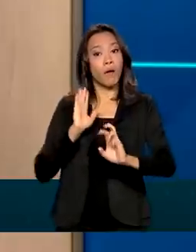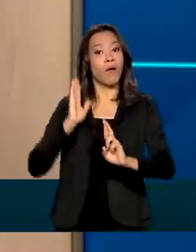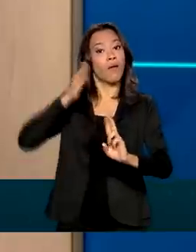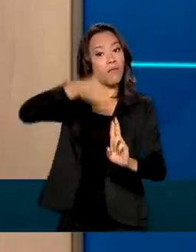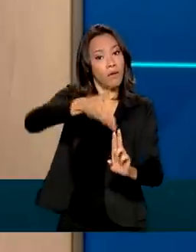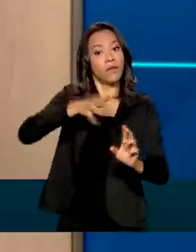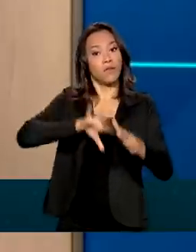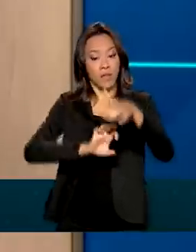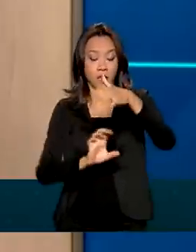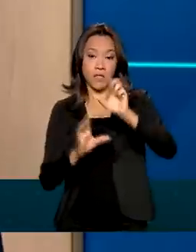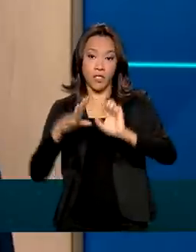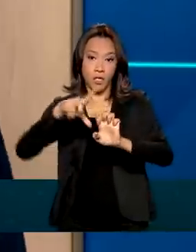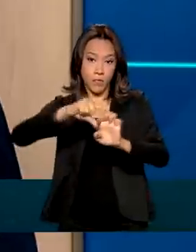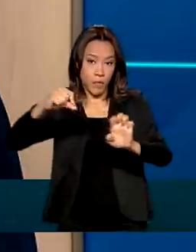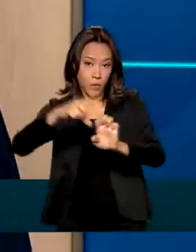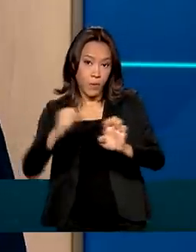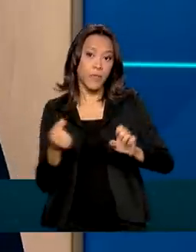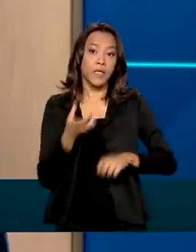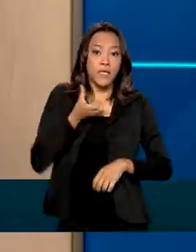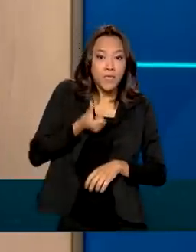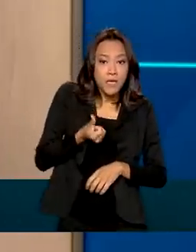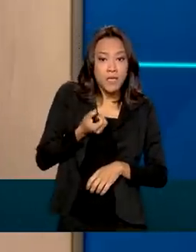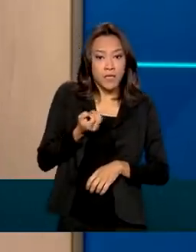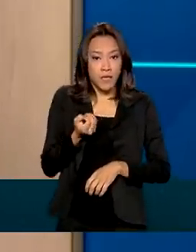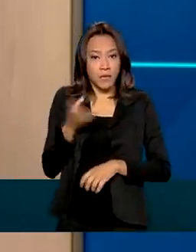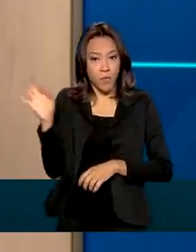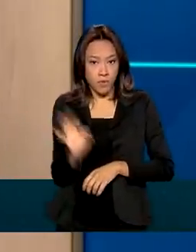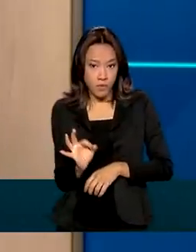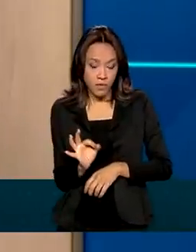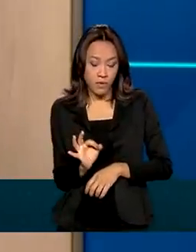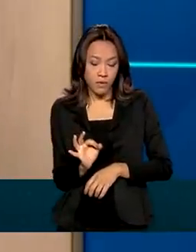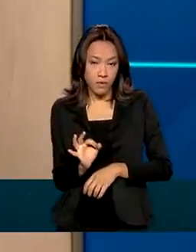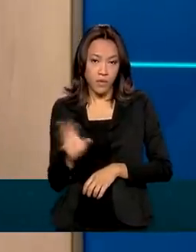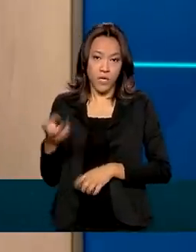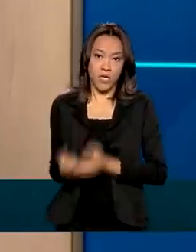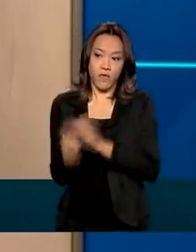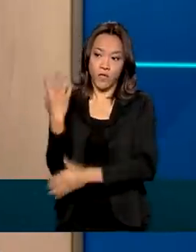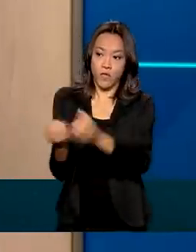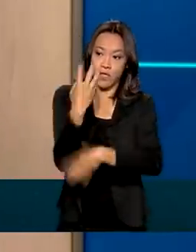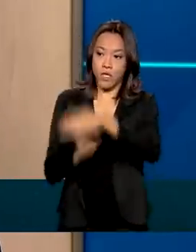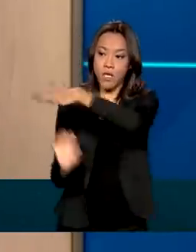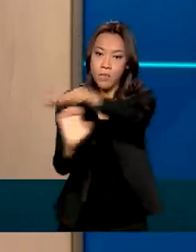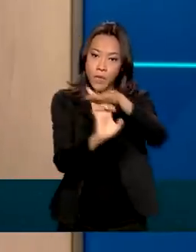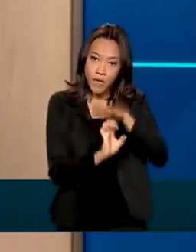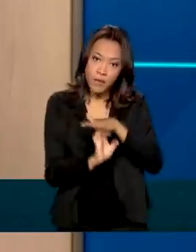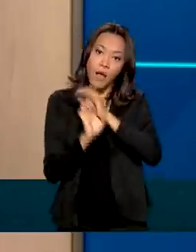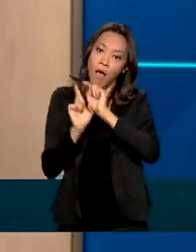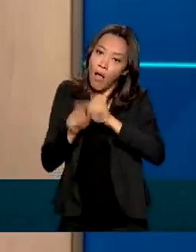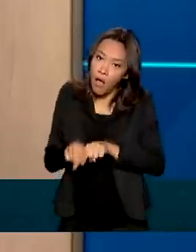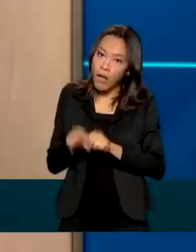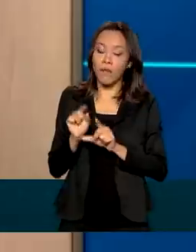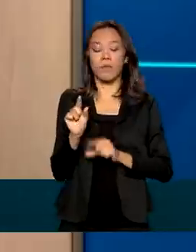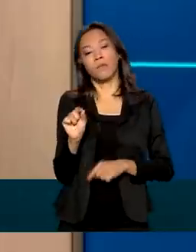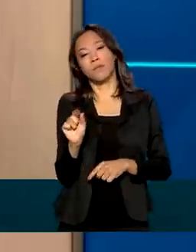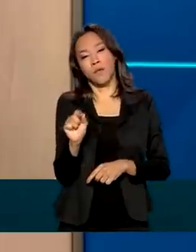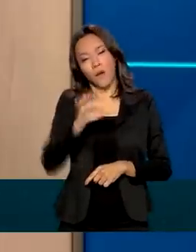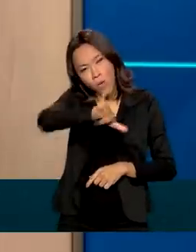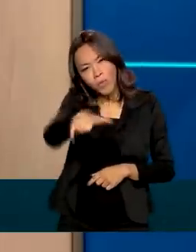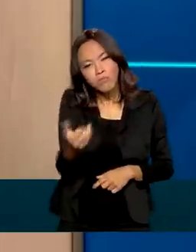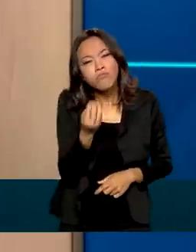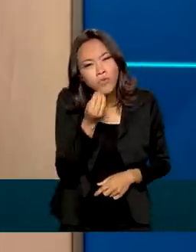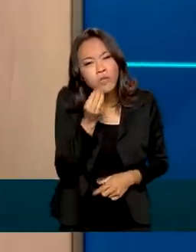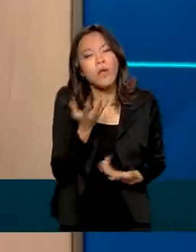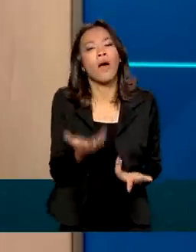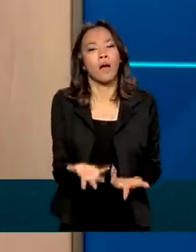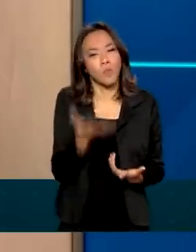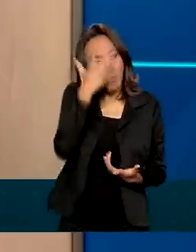empreendedor e cerca de 60% dos negócios ou empreendimentos criados são negócios criados por oportunidade, ou